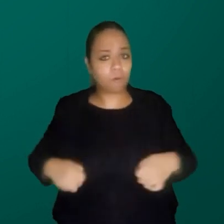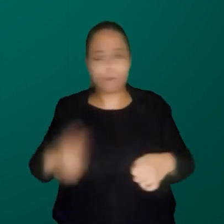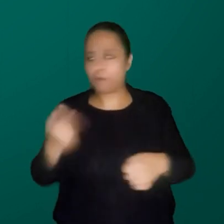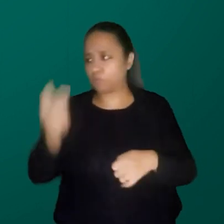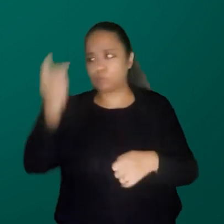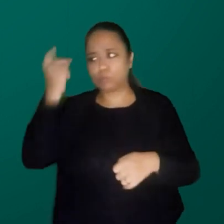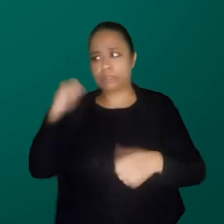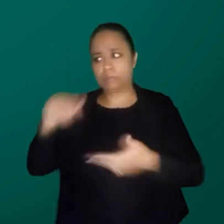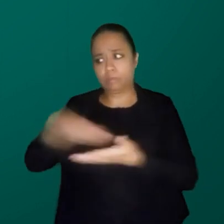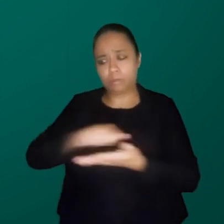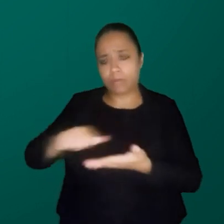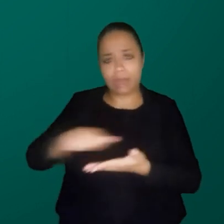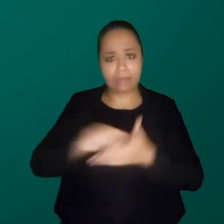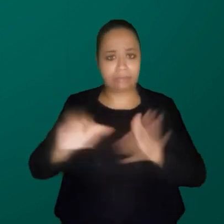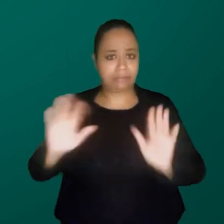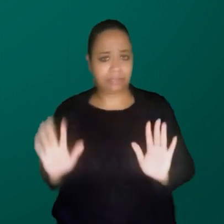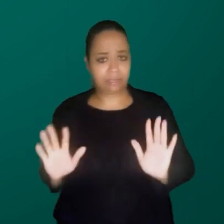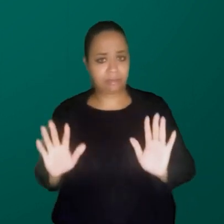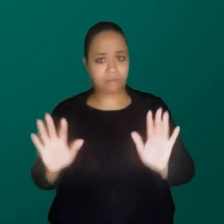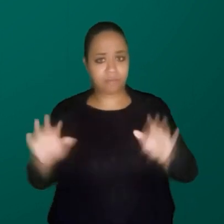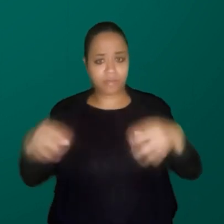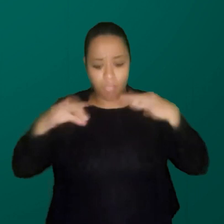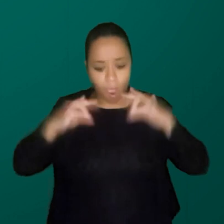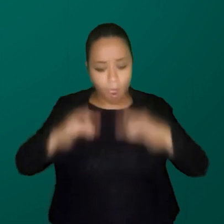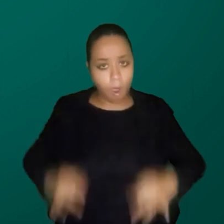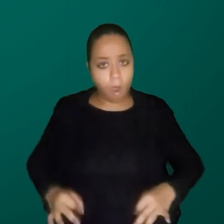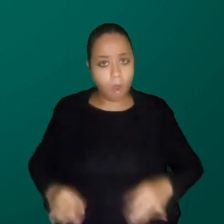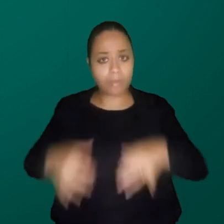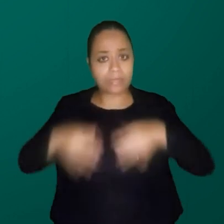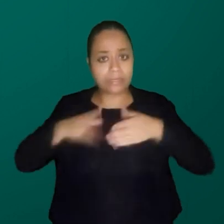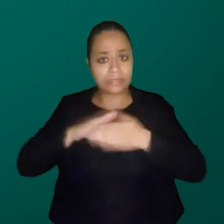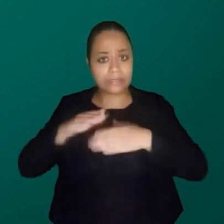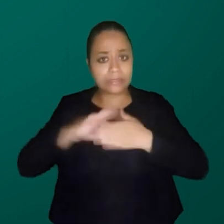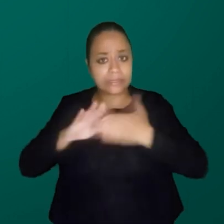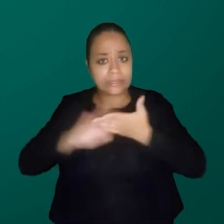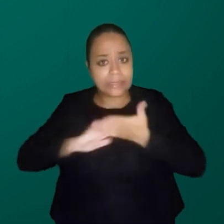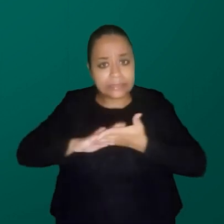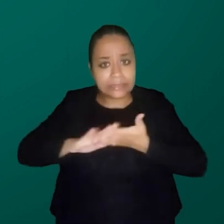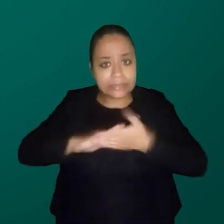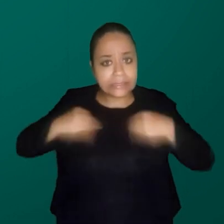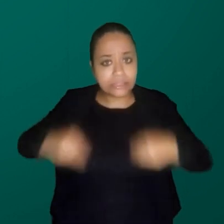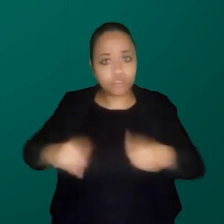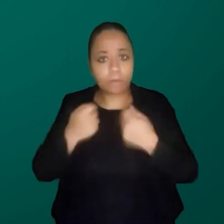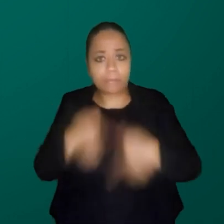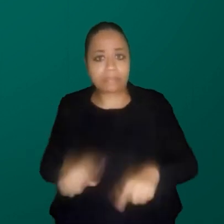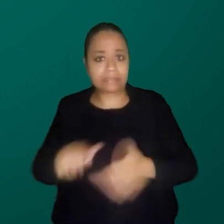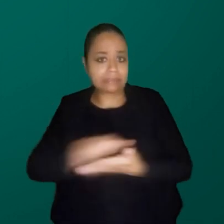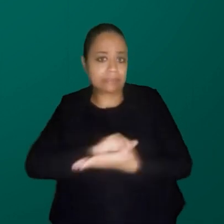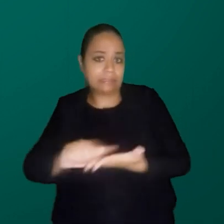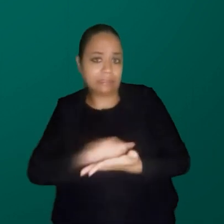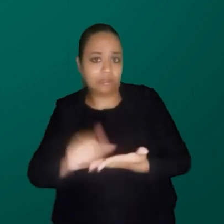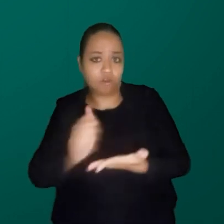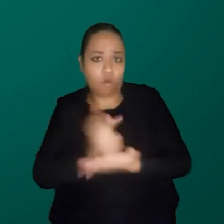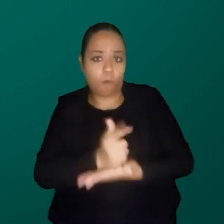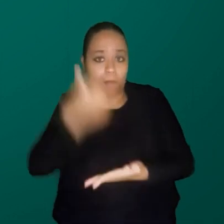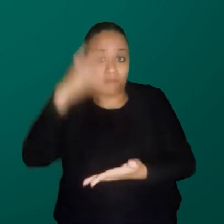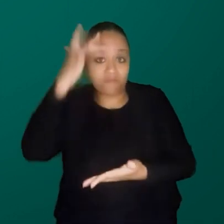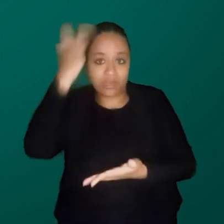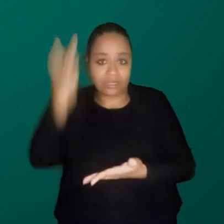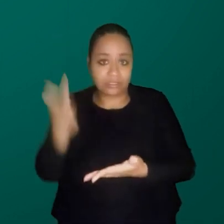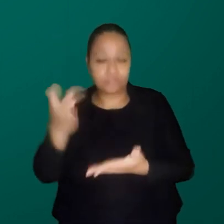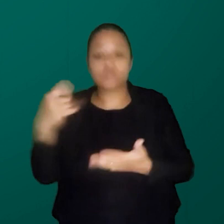tempo, graças aos tecidos sintéticos, vivo muito bem amassada, grande coisa. Então, assim, nós temos uma